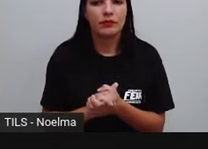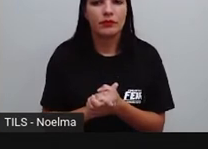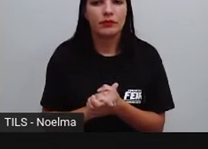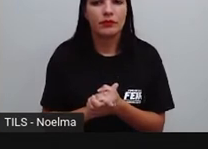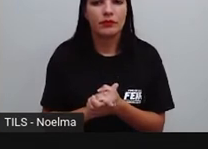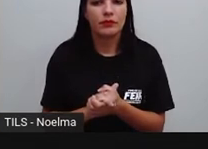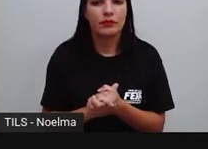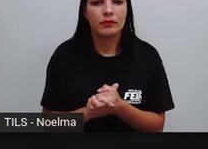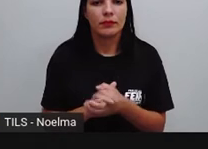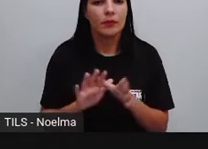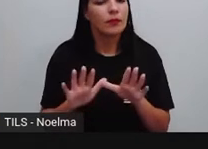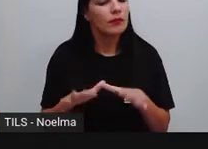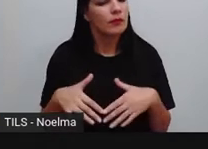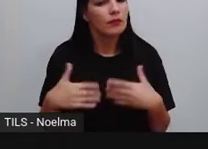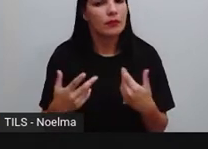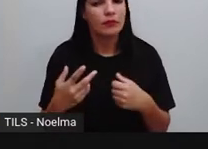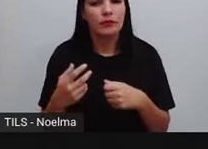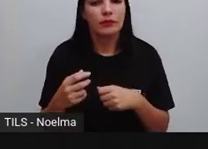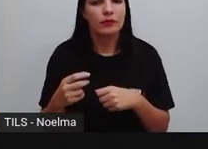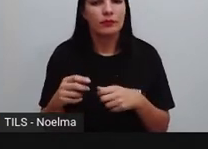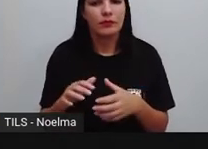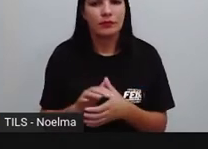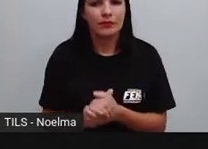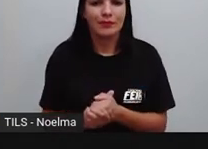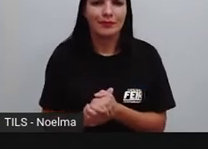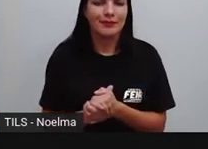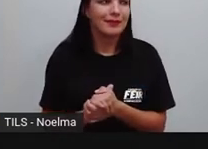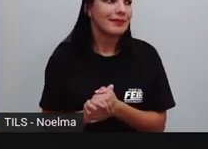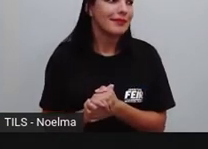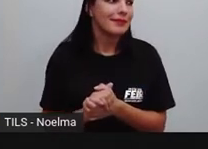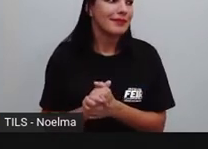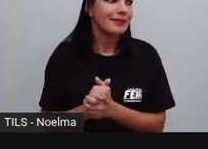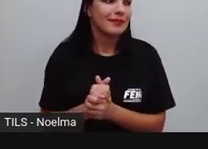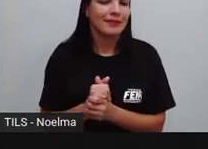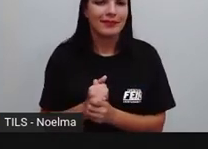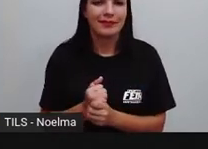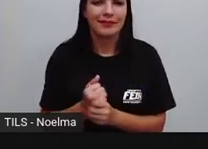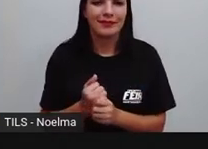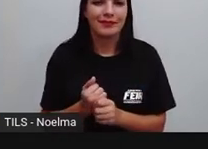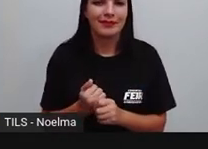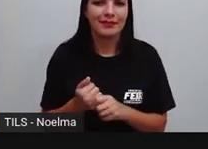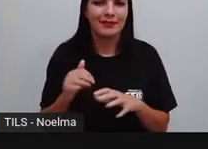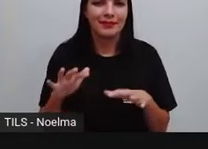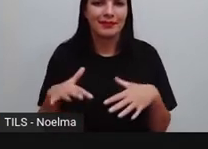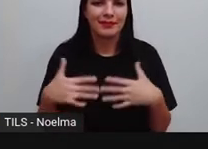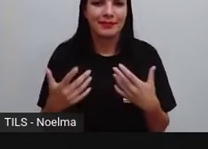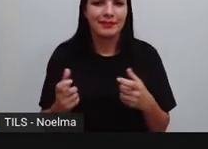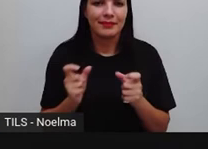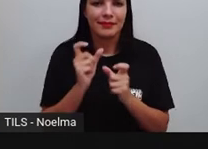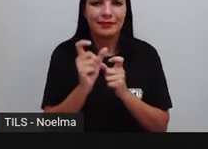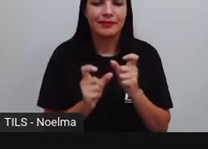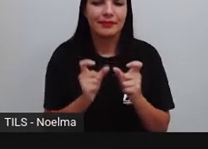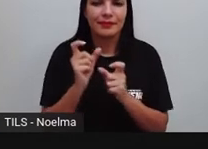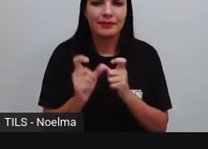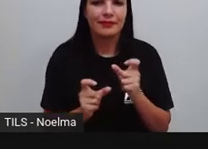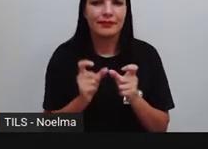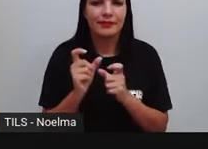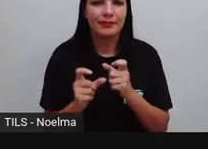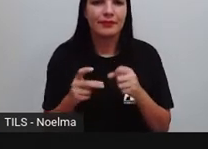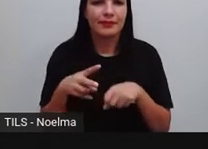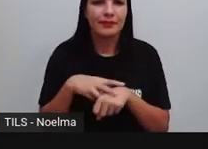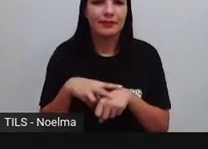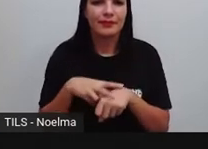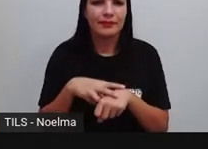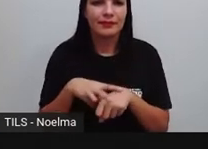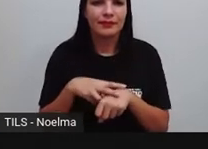Qual a conjugação do verbo? Eles afirmam, eles afirmam do verbo afirmar,